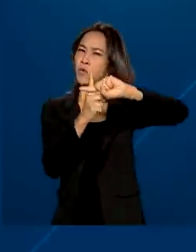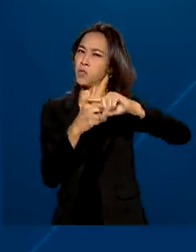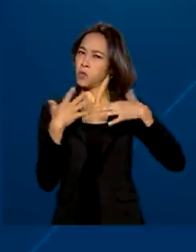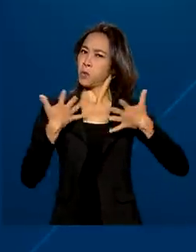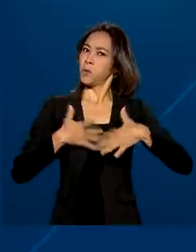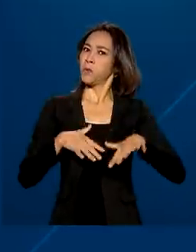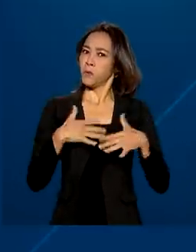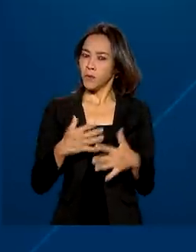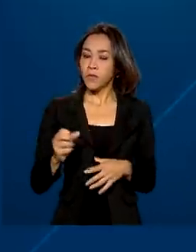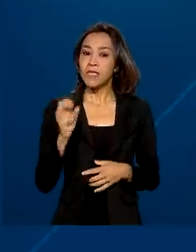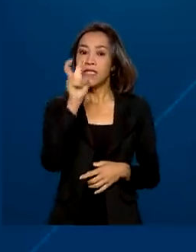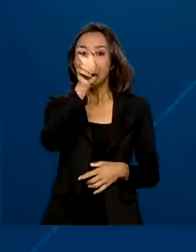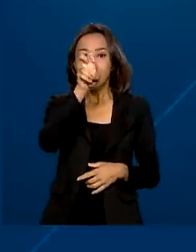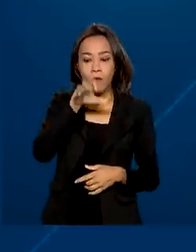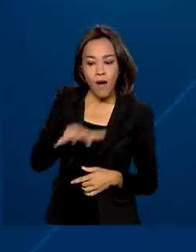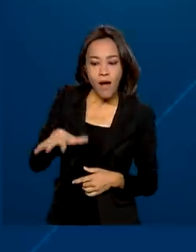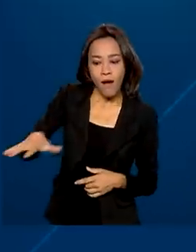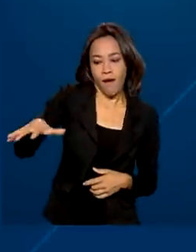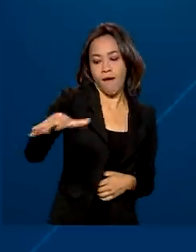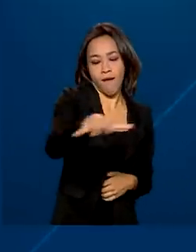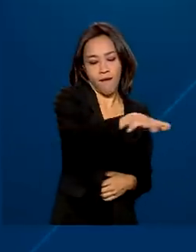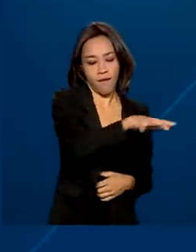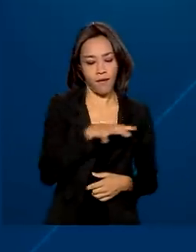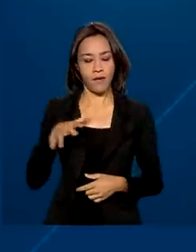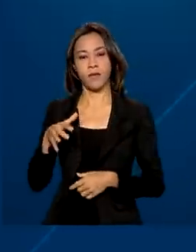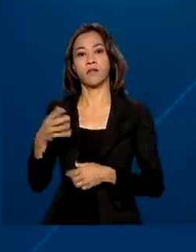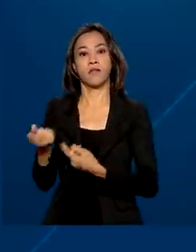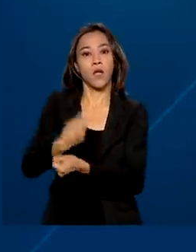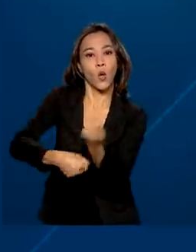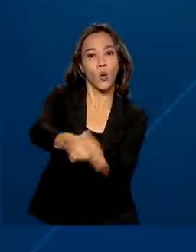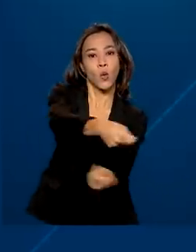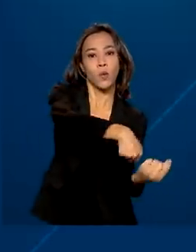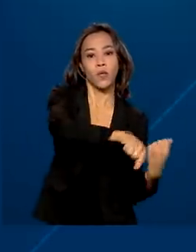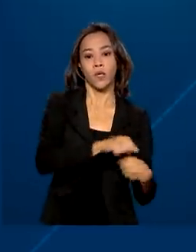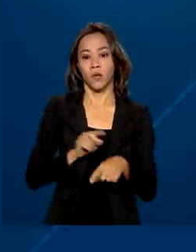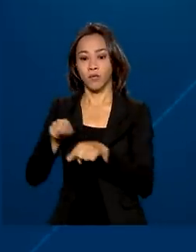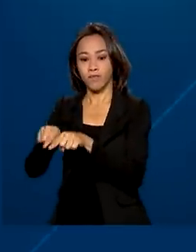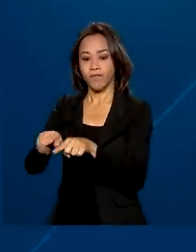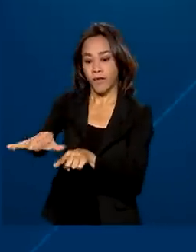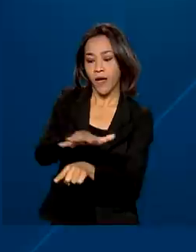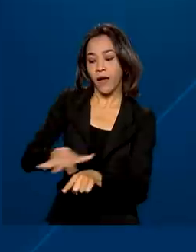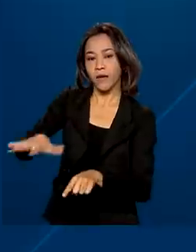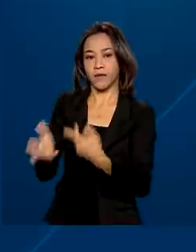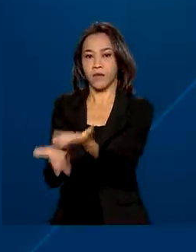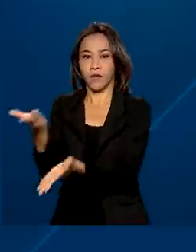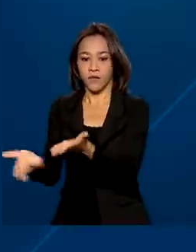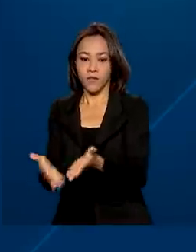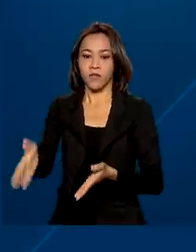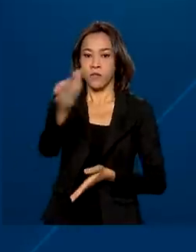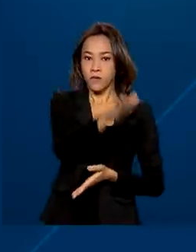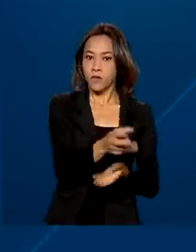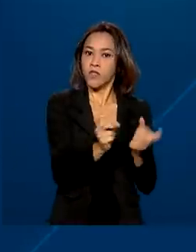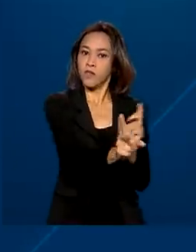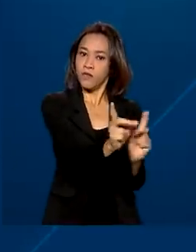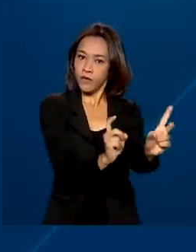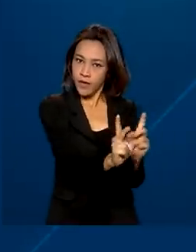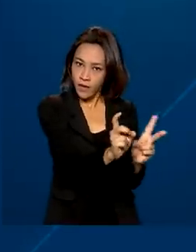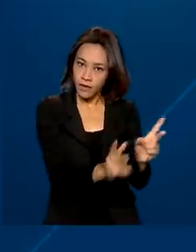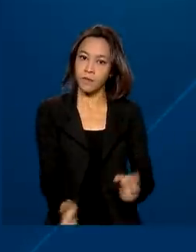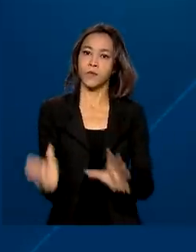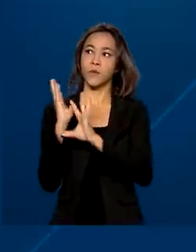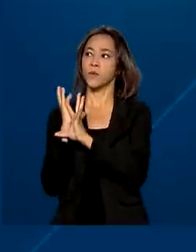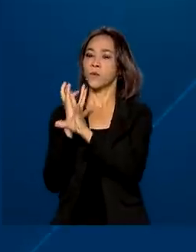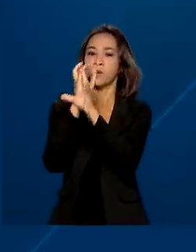nas cinco áreas de atividade econômica monitoradas, com destaque para o setor de serviços e comércio. No